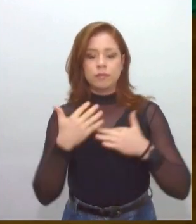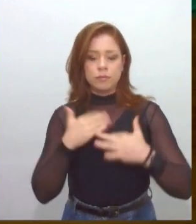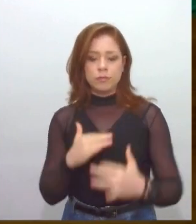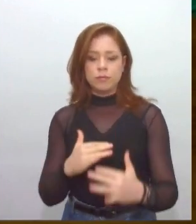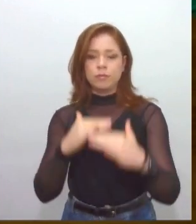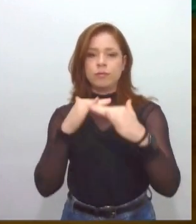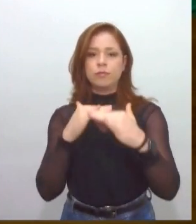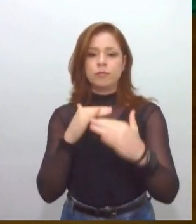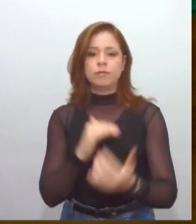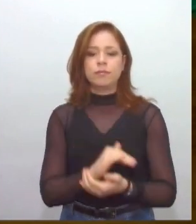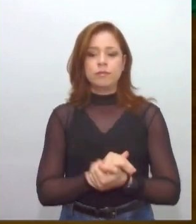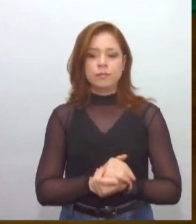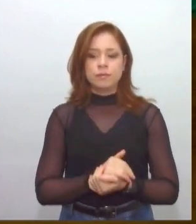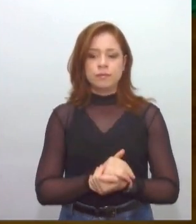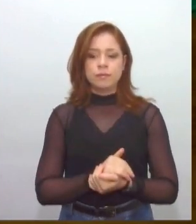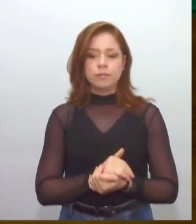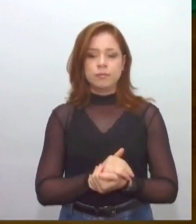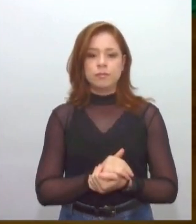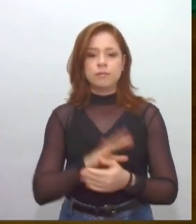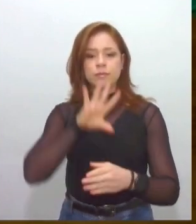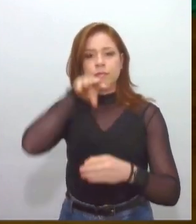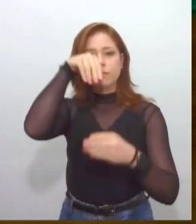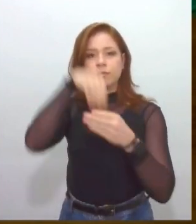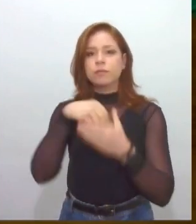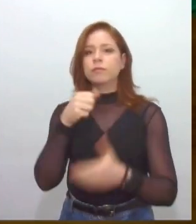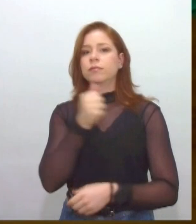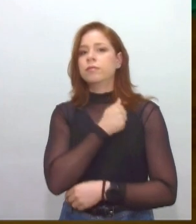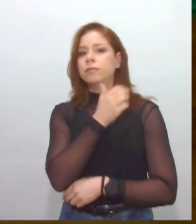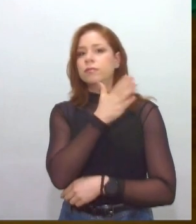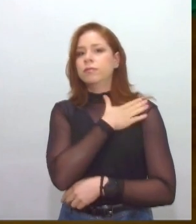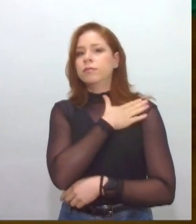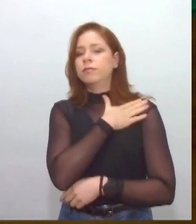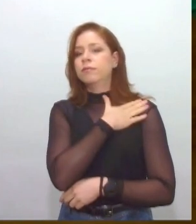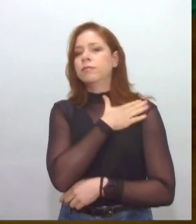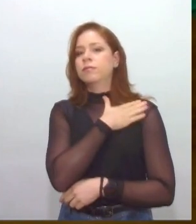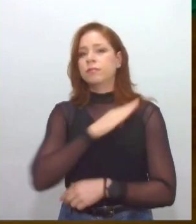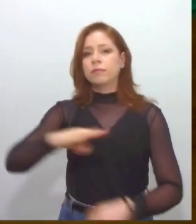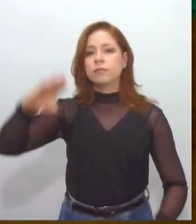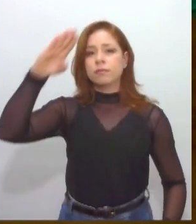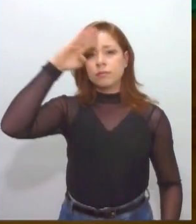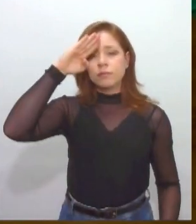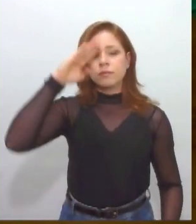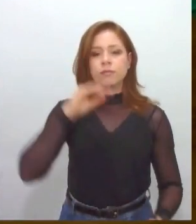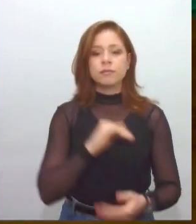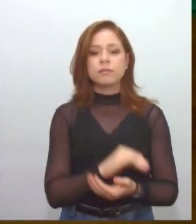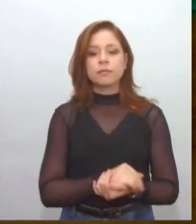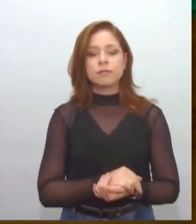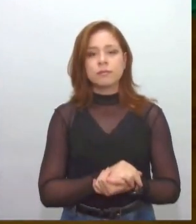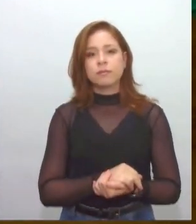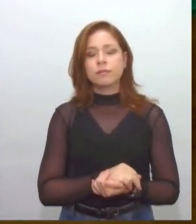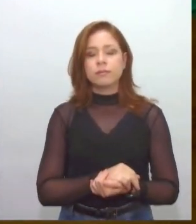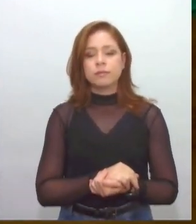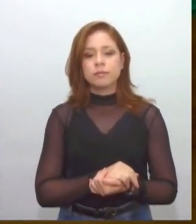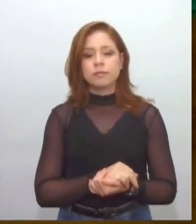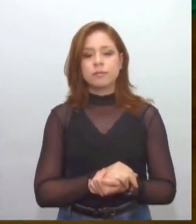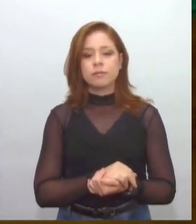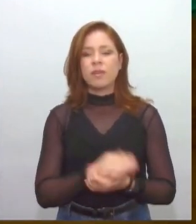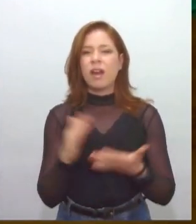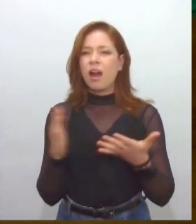quartel, de militares, que estavam insatisfeitos